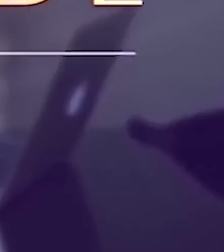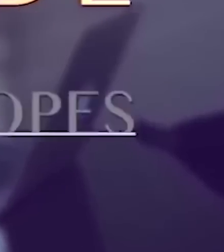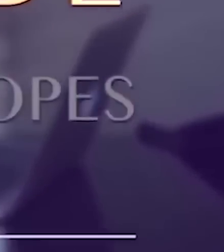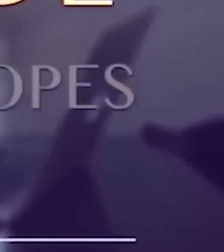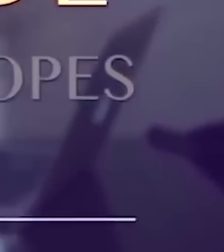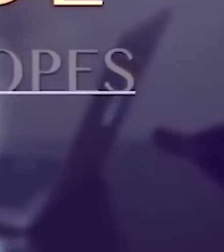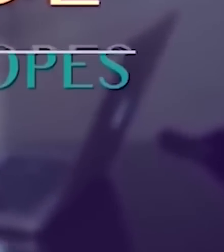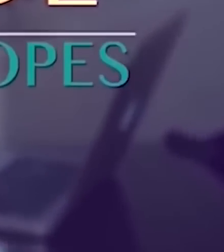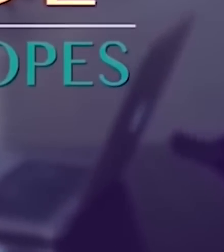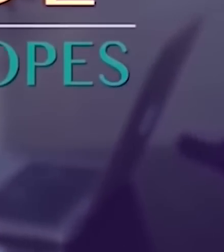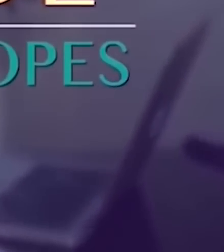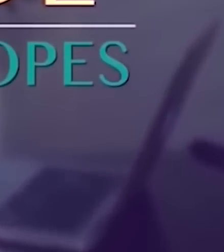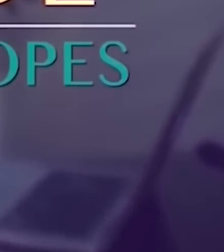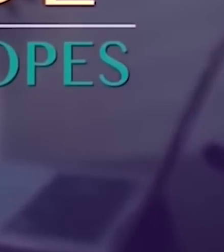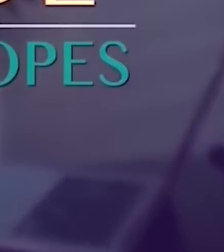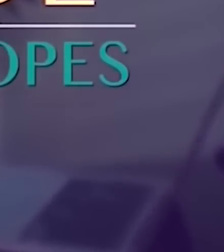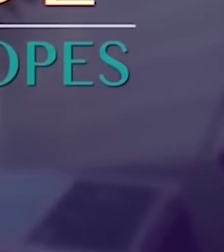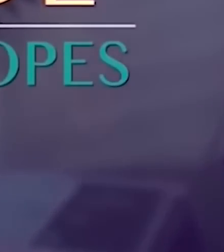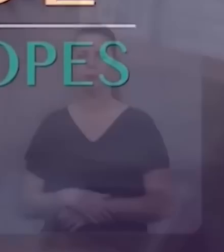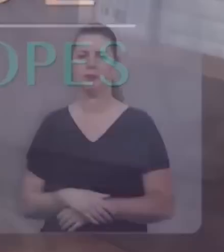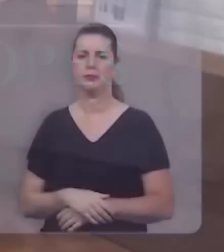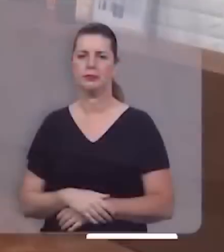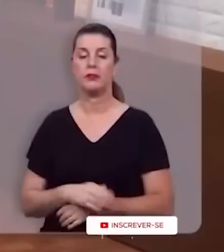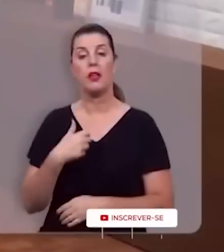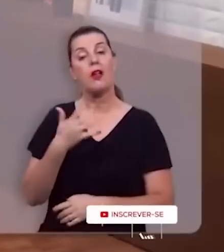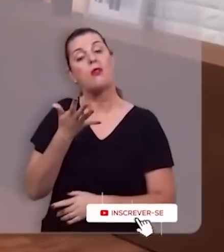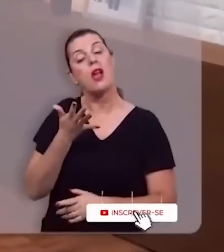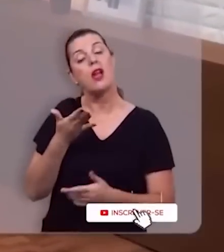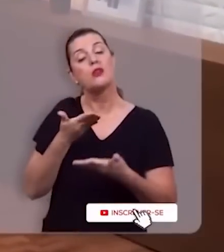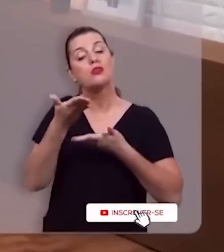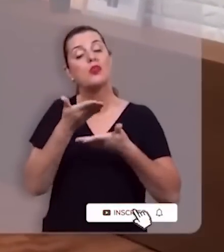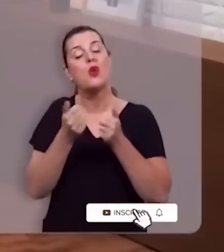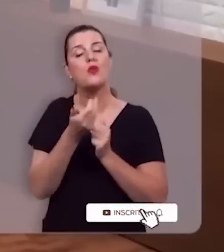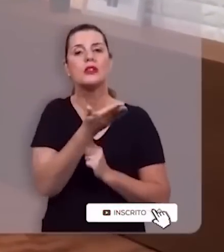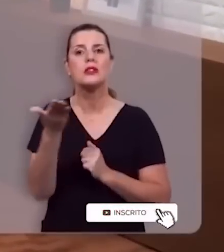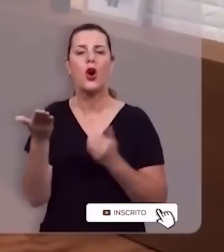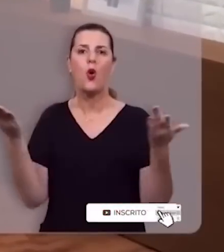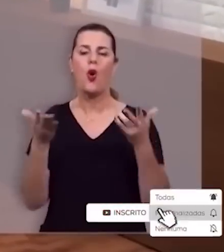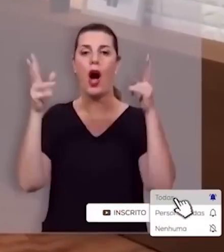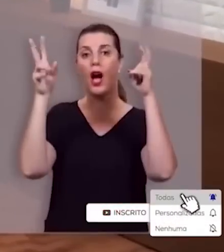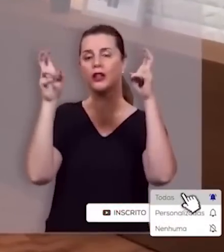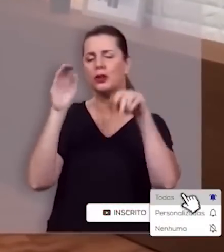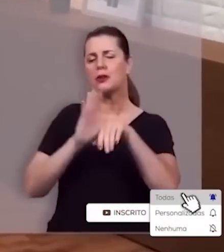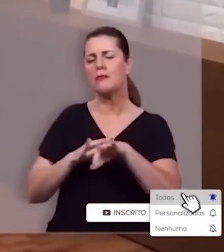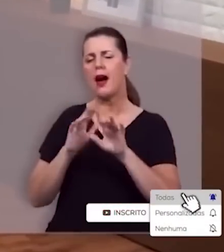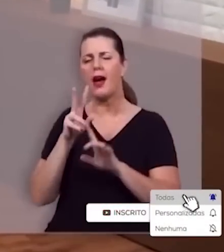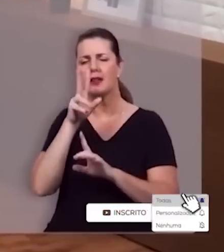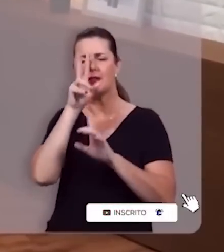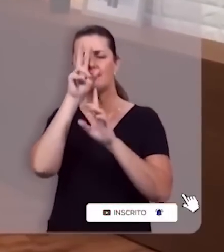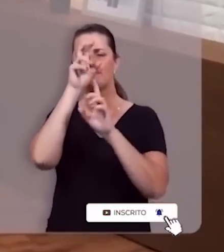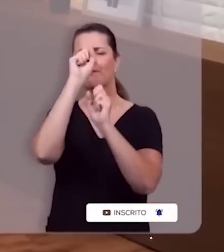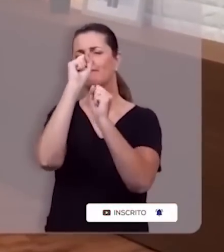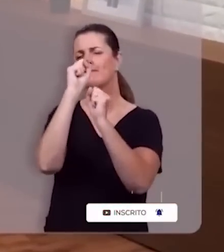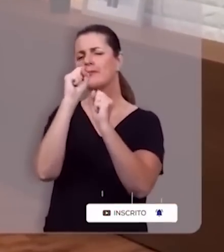Palavra da Verdade com Hernandes Dias Lopes Eu quero compartilhar com você hoje um dos assuntos mais empolgantes